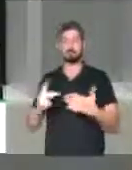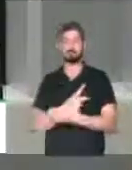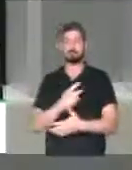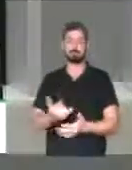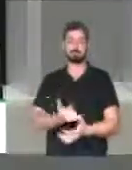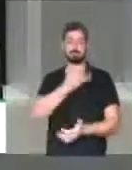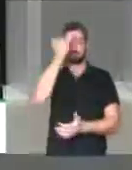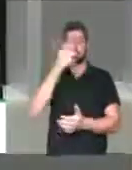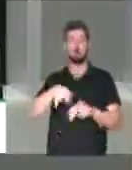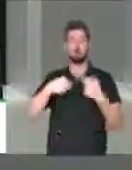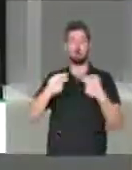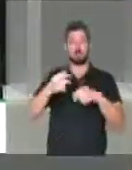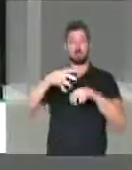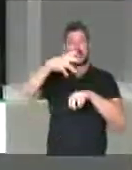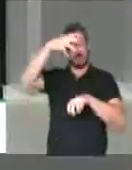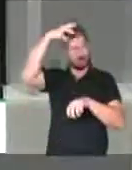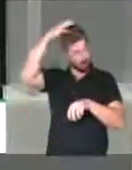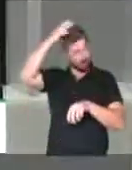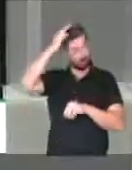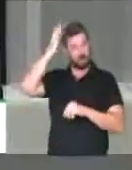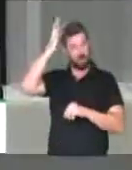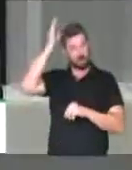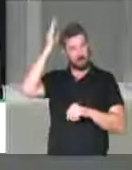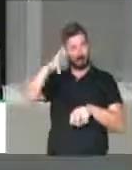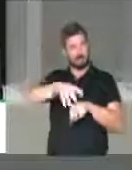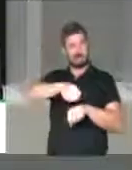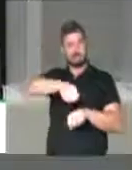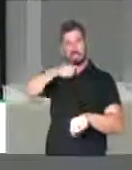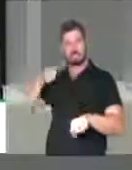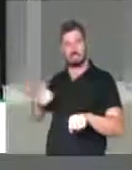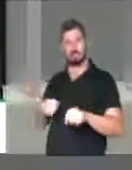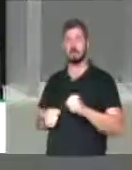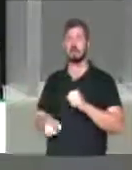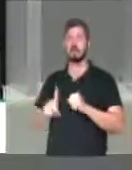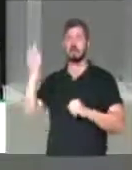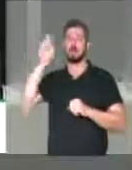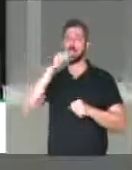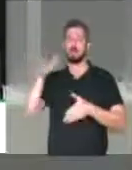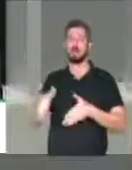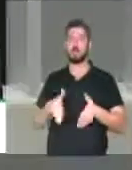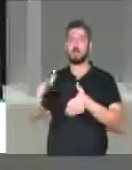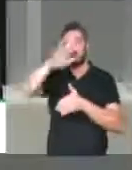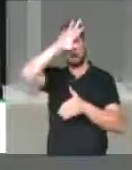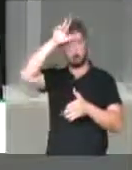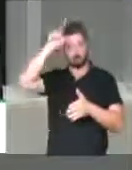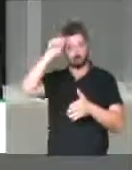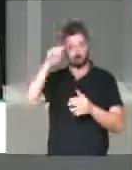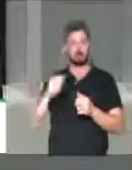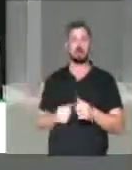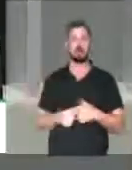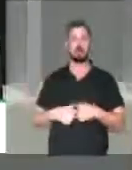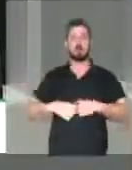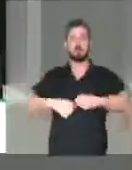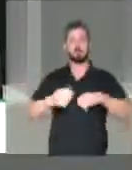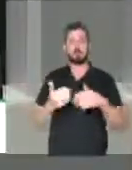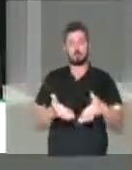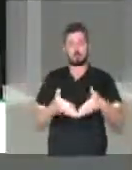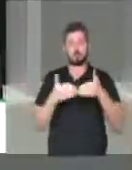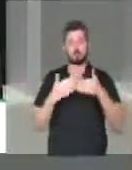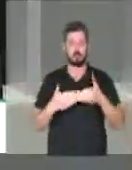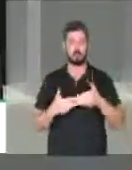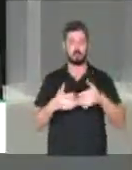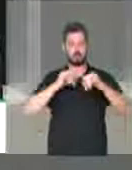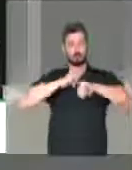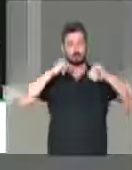os acidentes com escalpelamento, principalmente na Foz do Rio Amazonas. Muito obrigada. Eu peço a